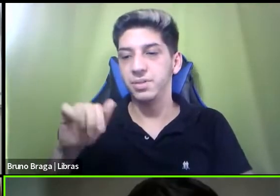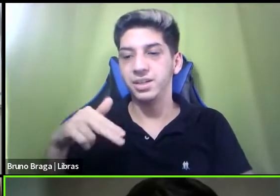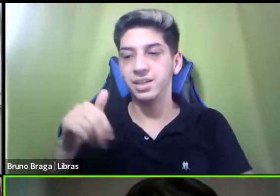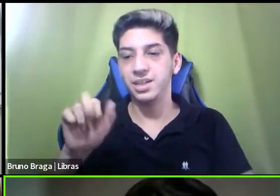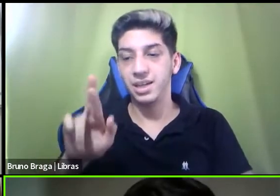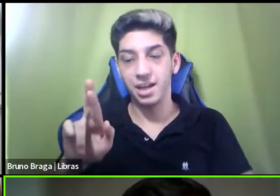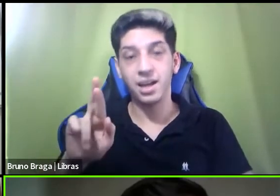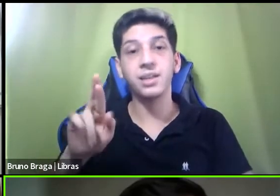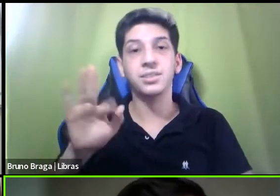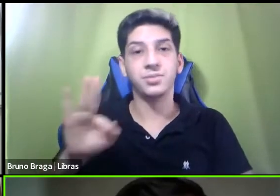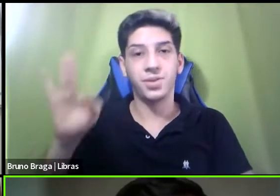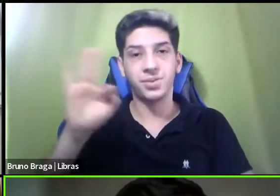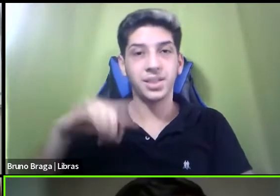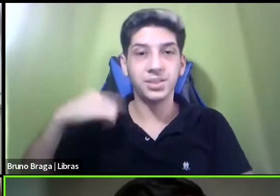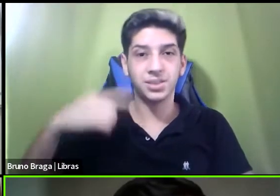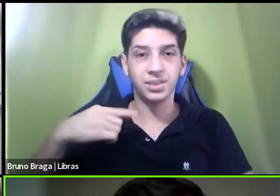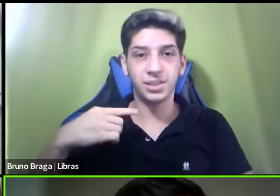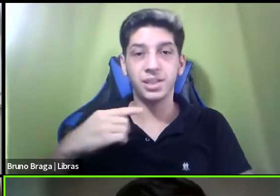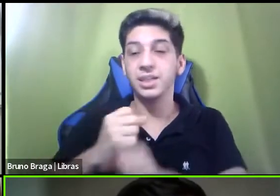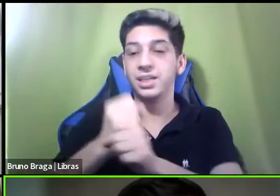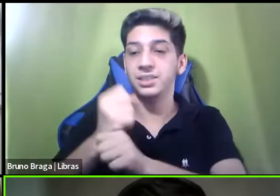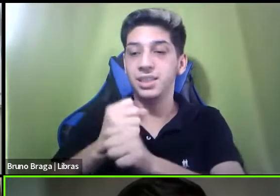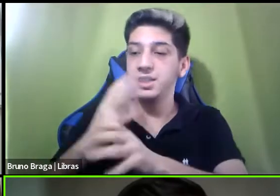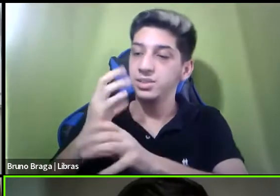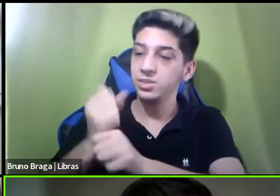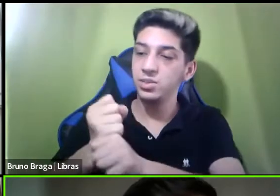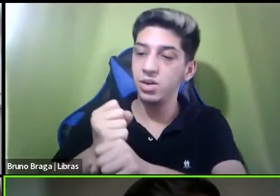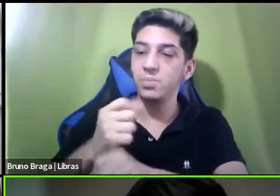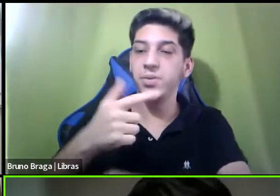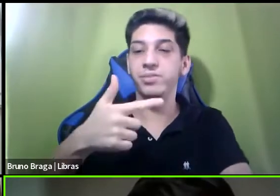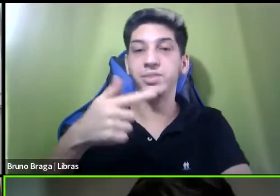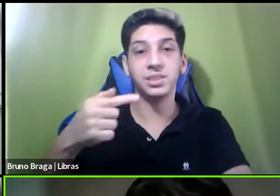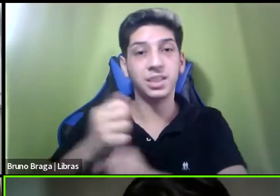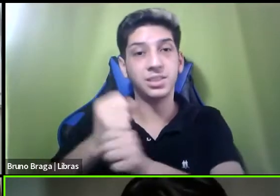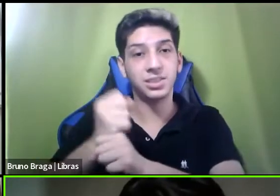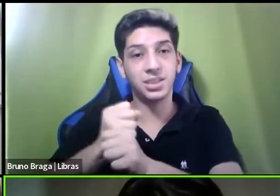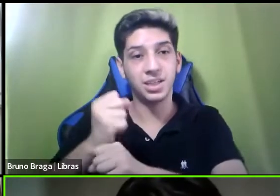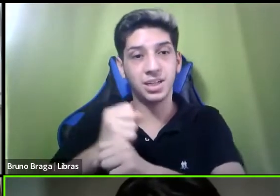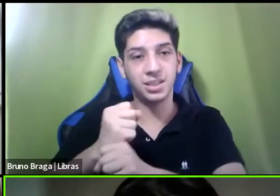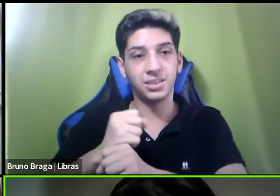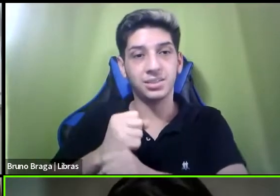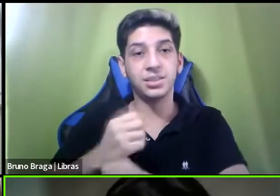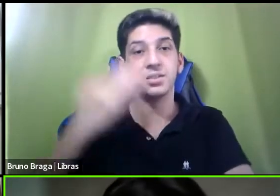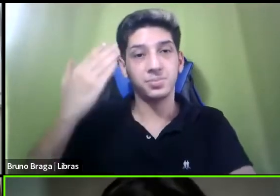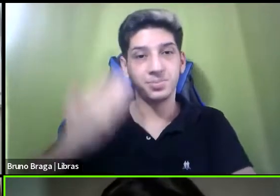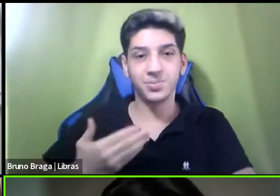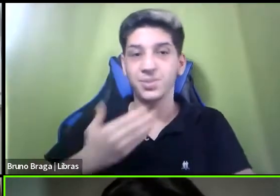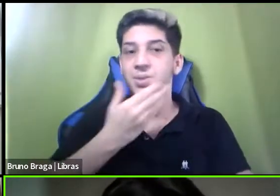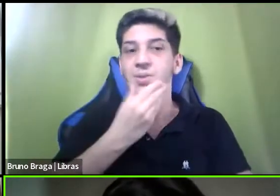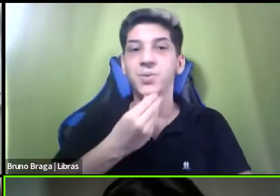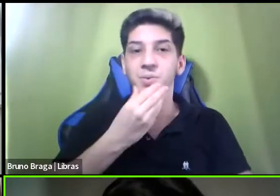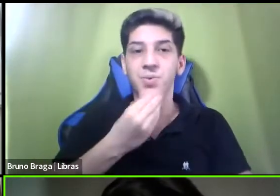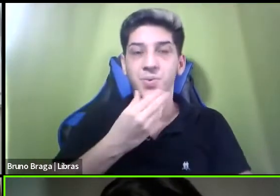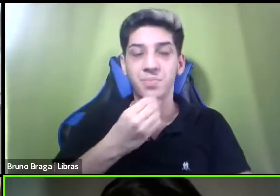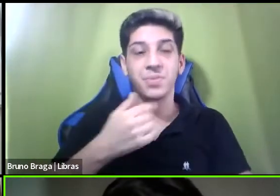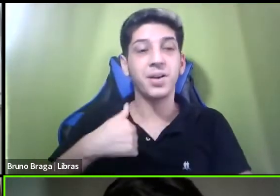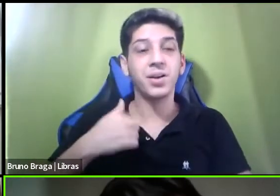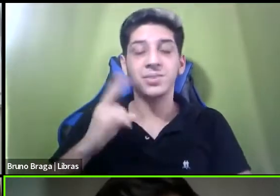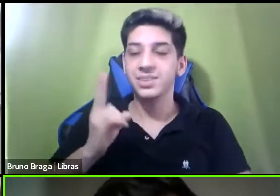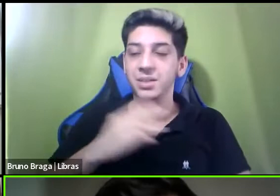27 anos de existência sou um homem e eu gosto de dizer Lívia e